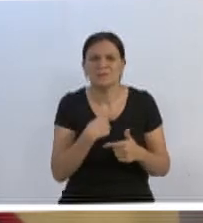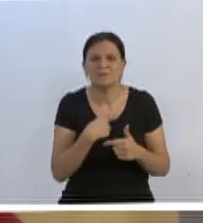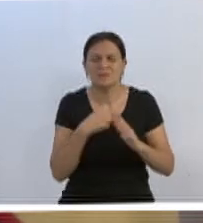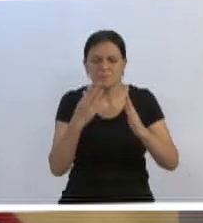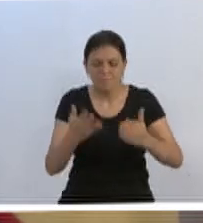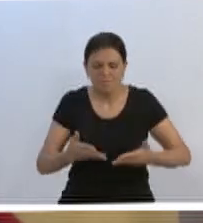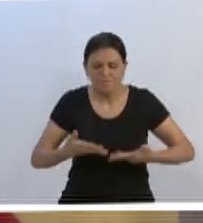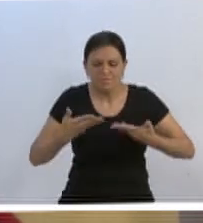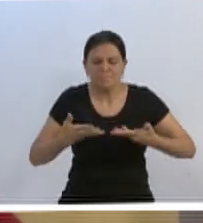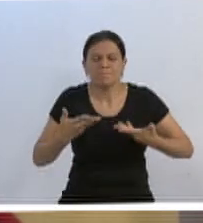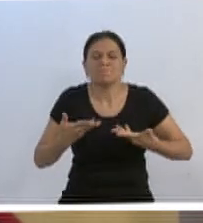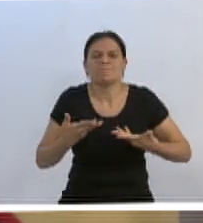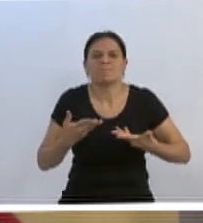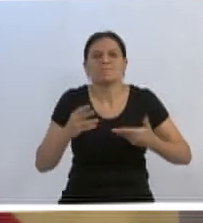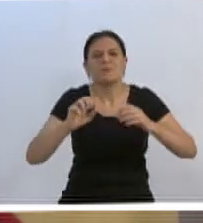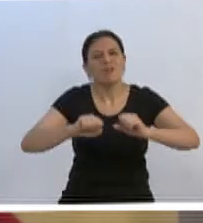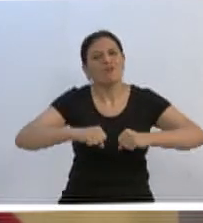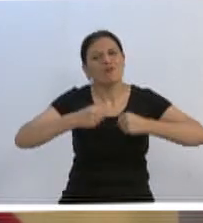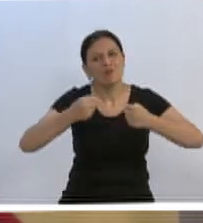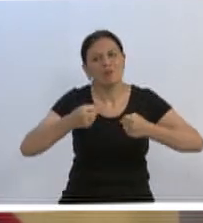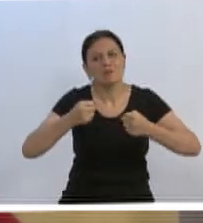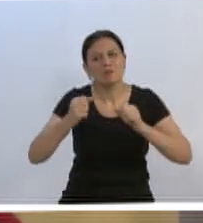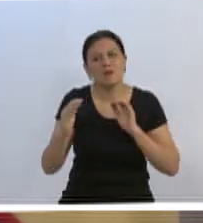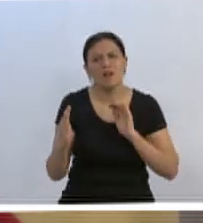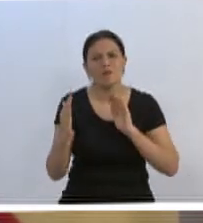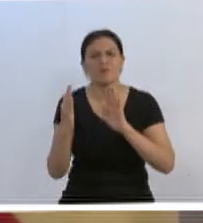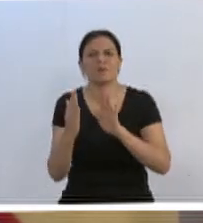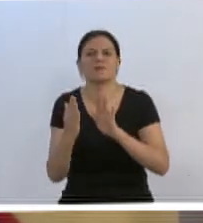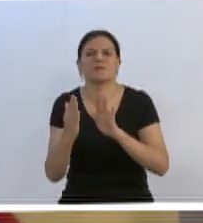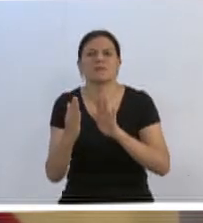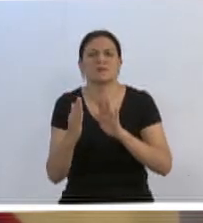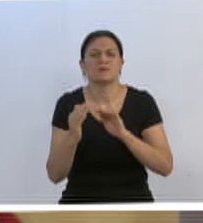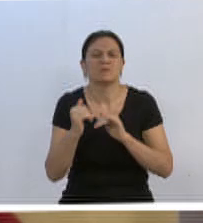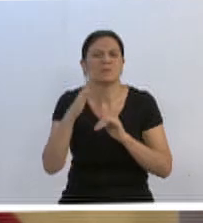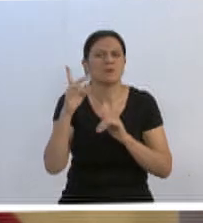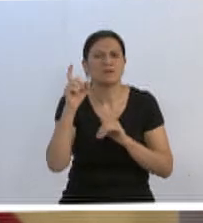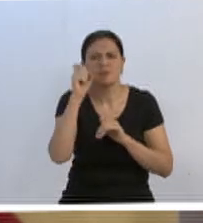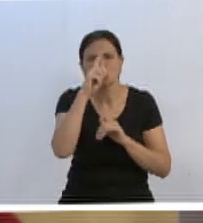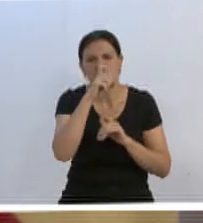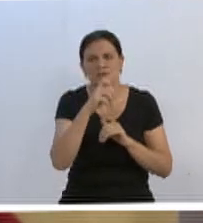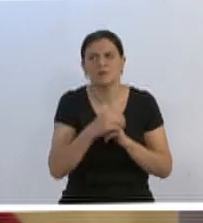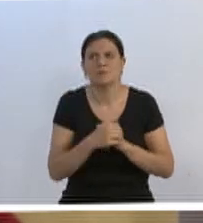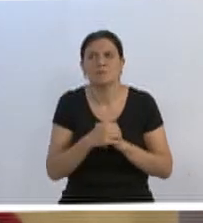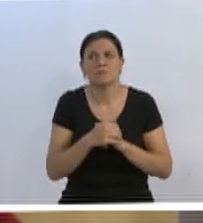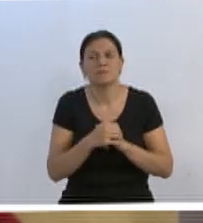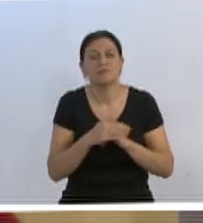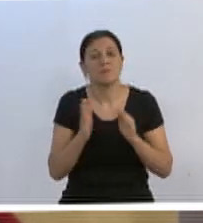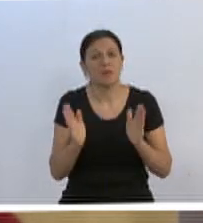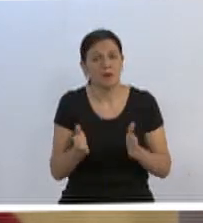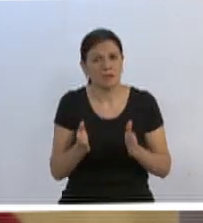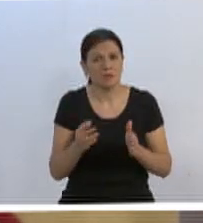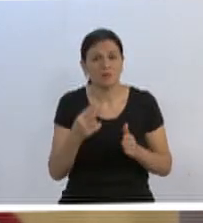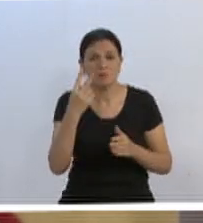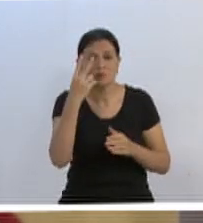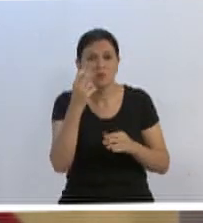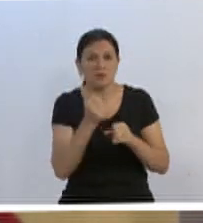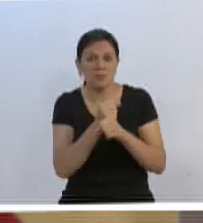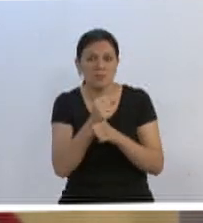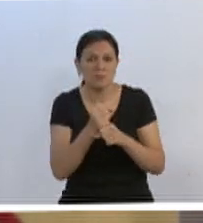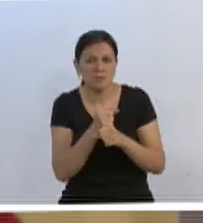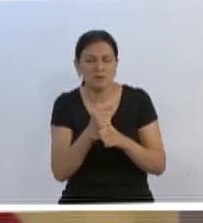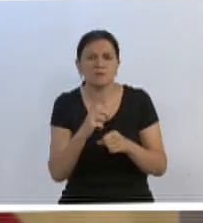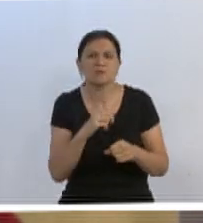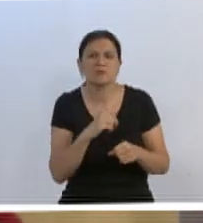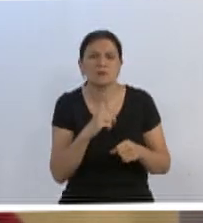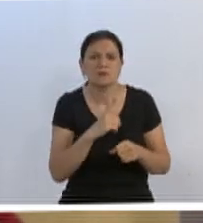o ânimo e a força para estar nesse parlamento, enfrentando as maiores dificuldades possíveis. Agora, nesses dois anos que tenho,